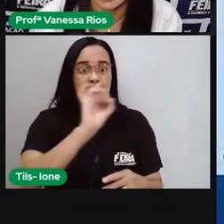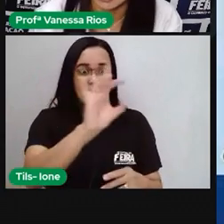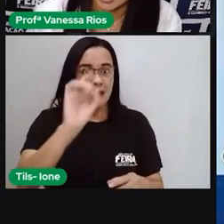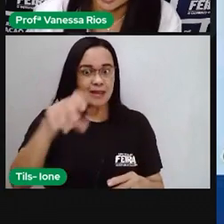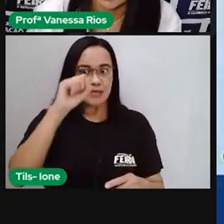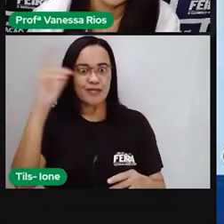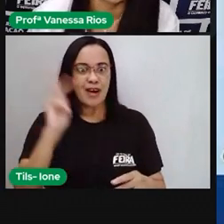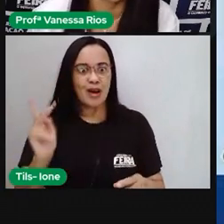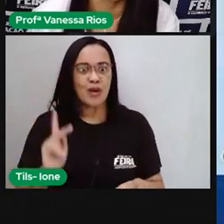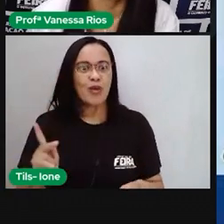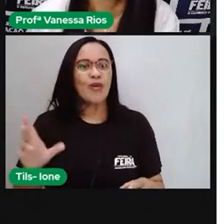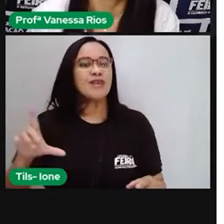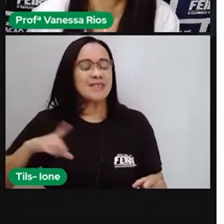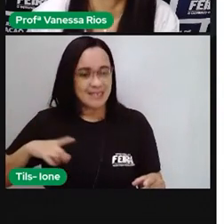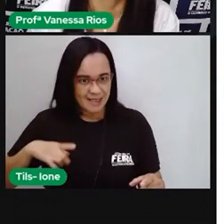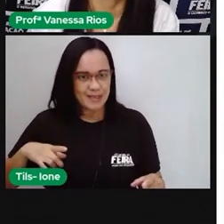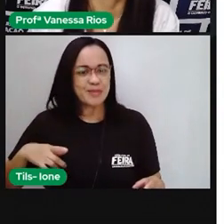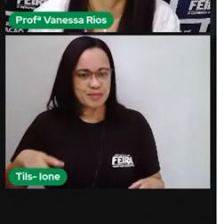diferenças.